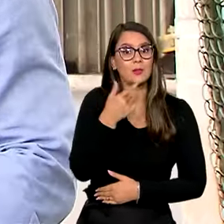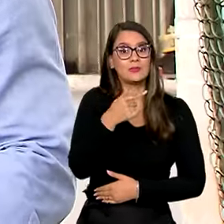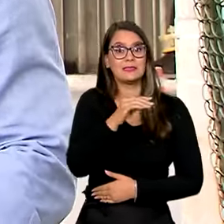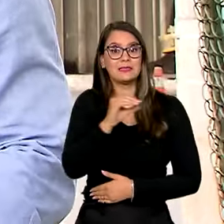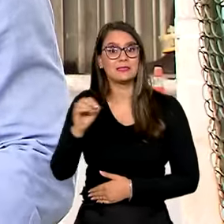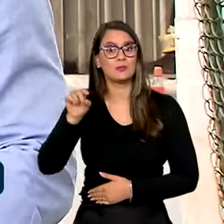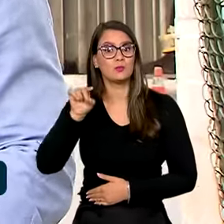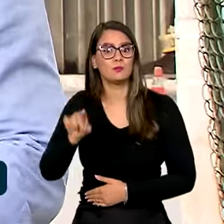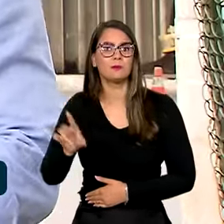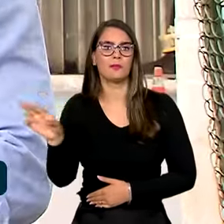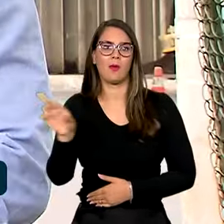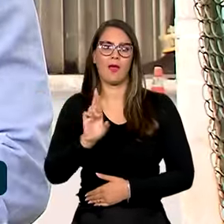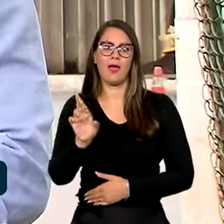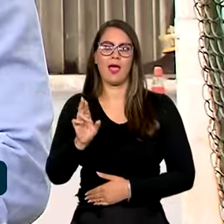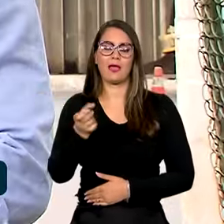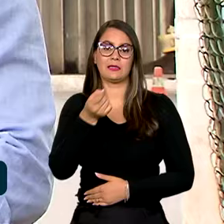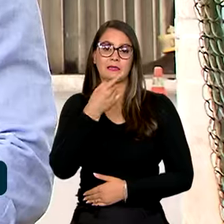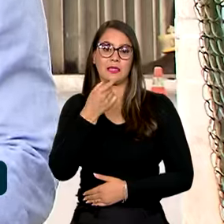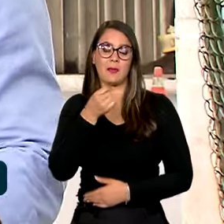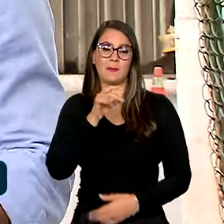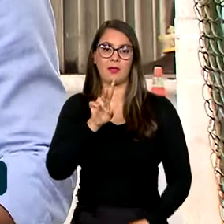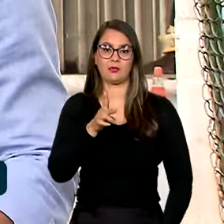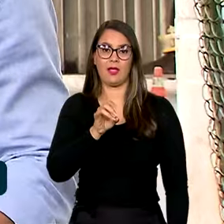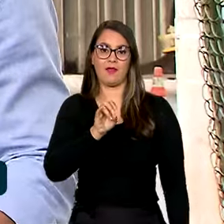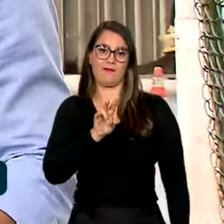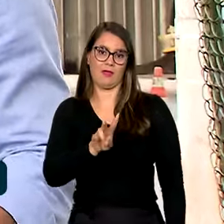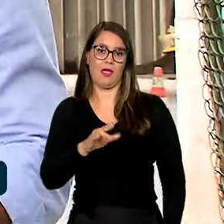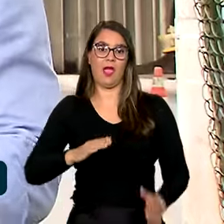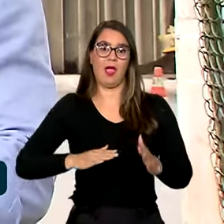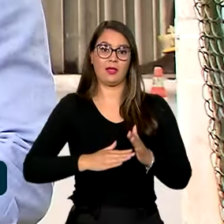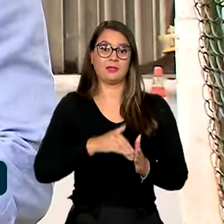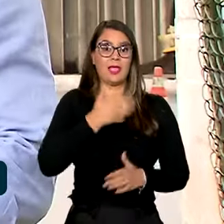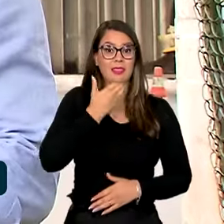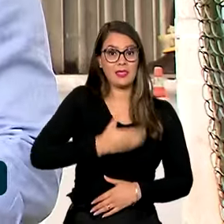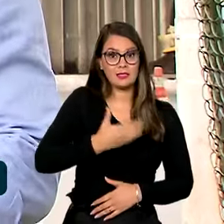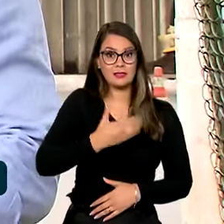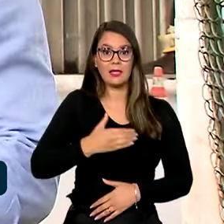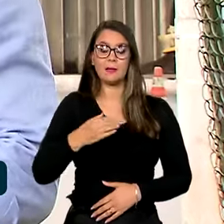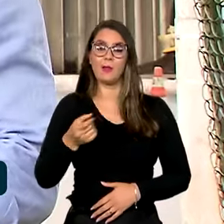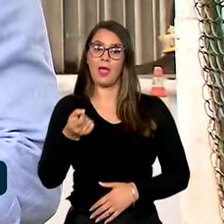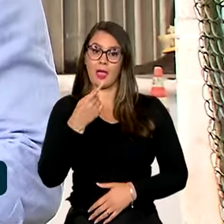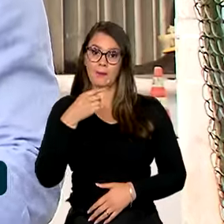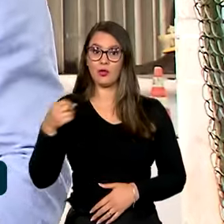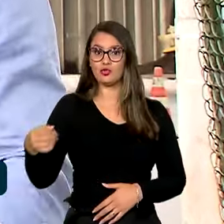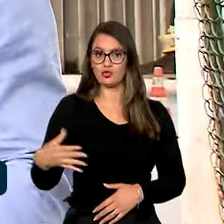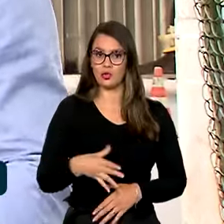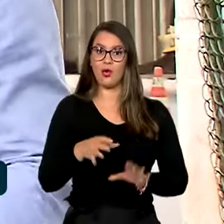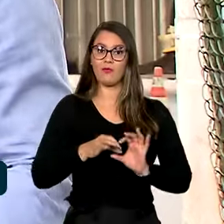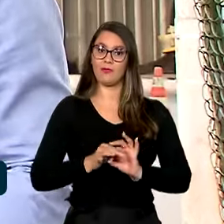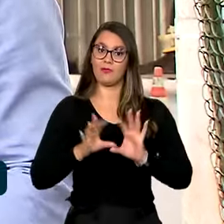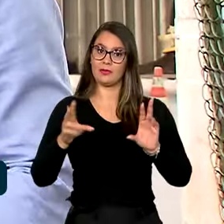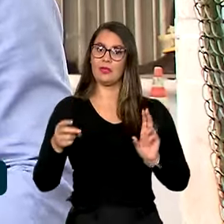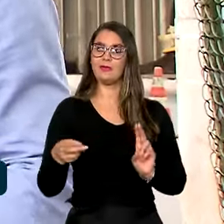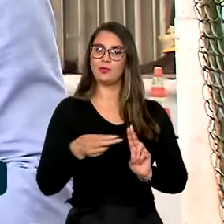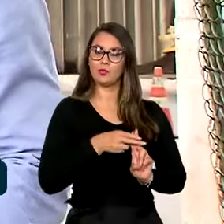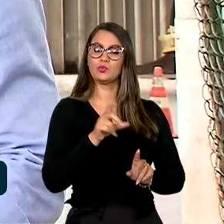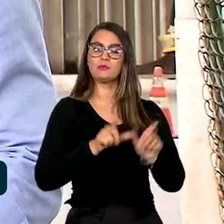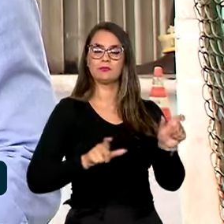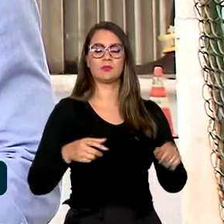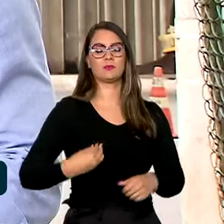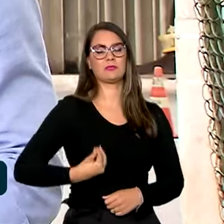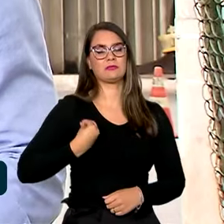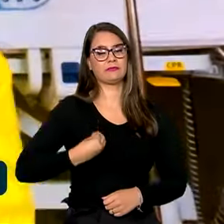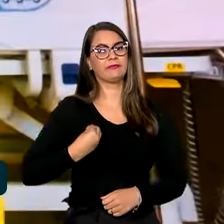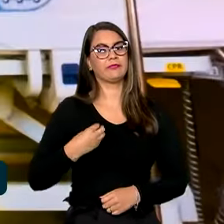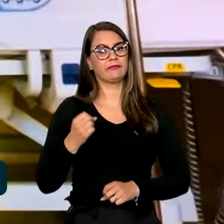em medicamentos para HIV. Até dezembro, o novo medicamento vai estar disponível no SUS para pessoas que vivem